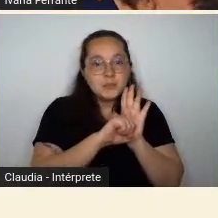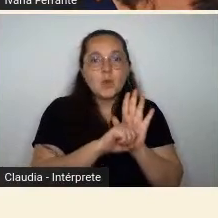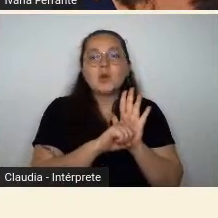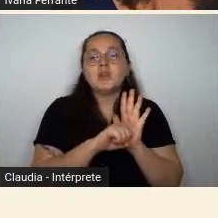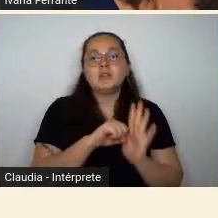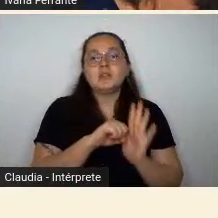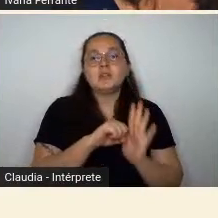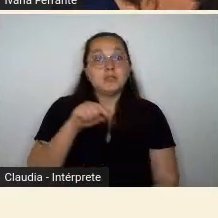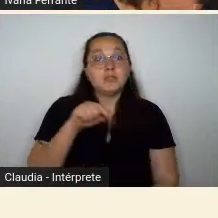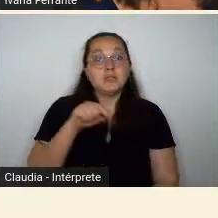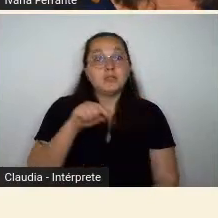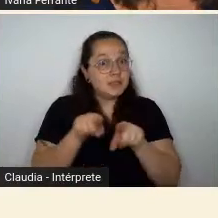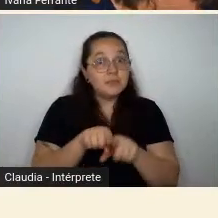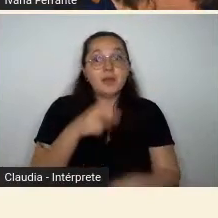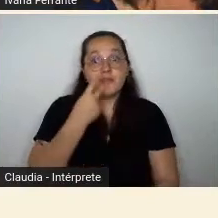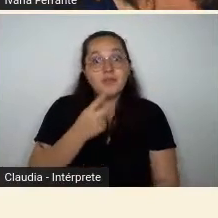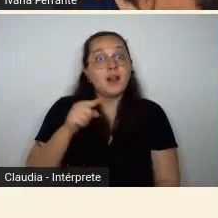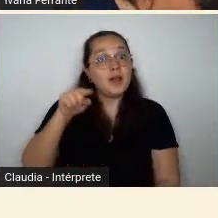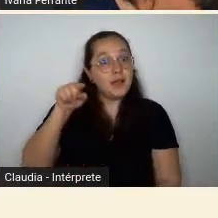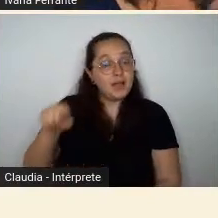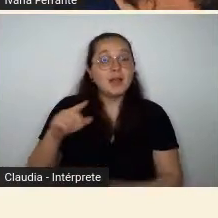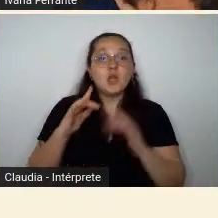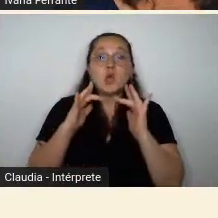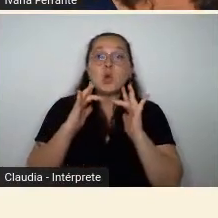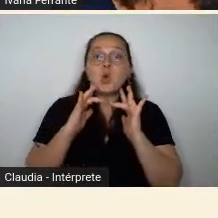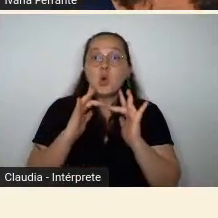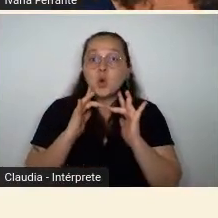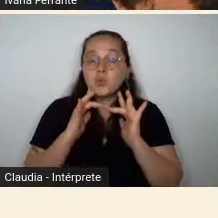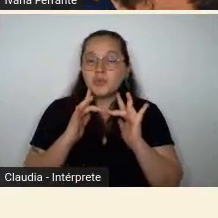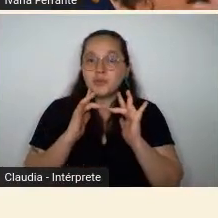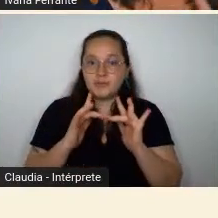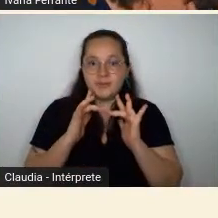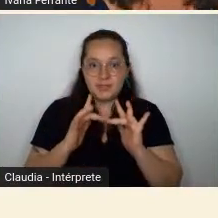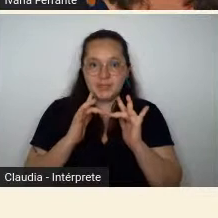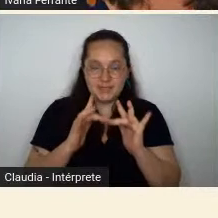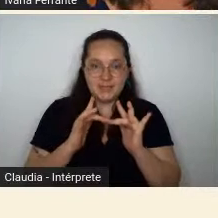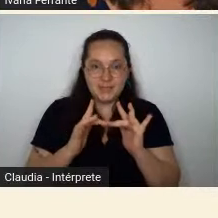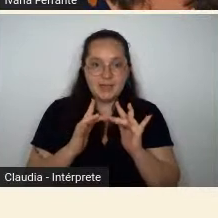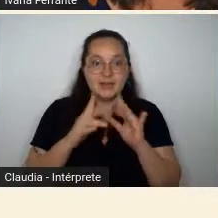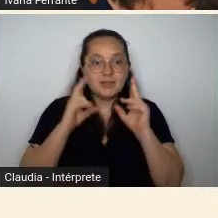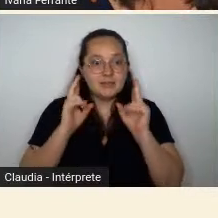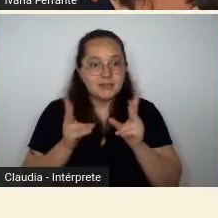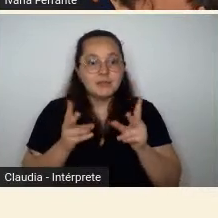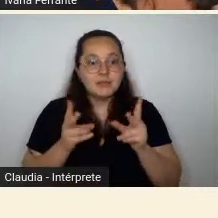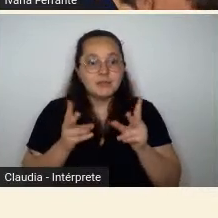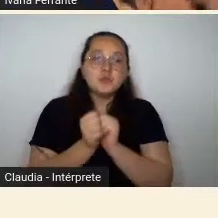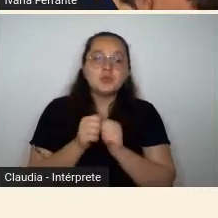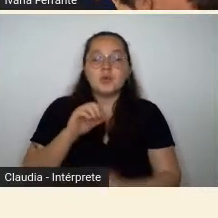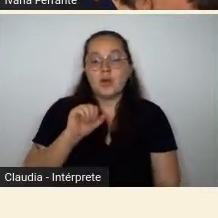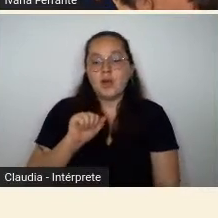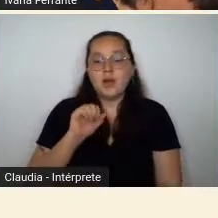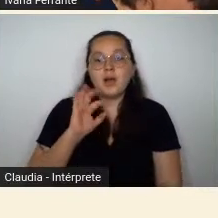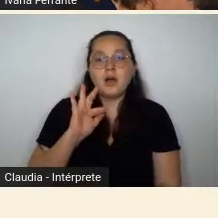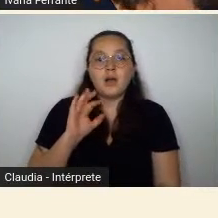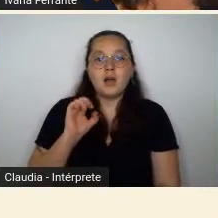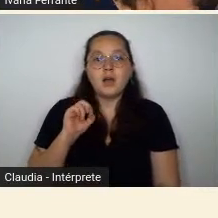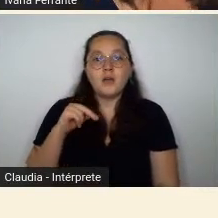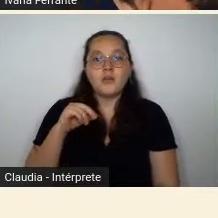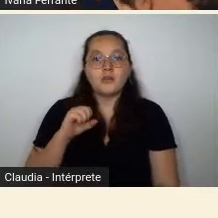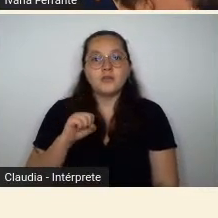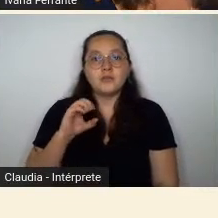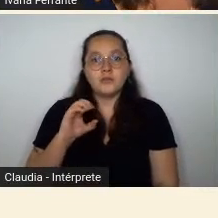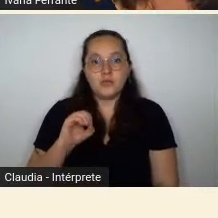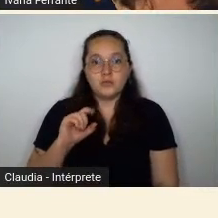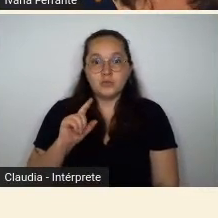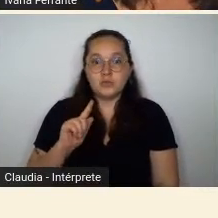ele convivia dentro, faixas dessa revista com o Alfonso de Guimarães. Ele vai ser admirador do